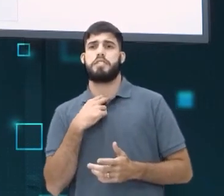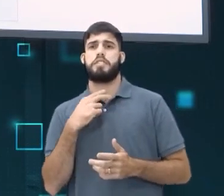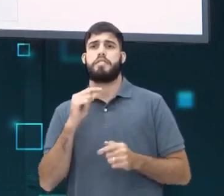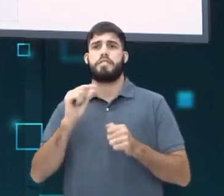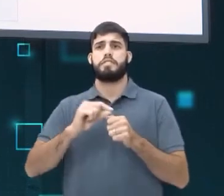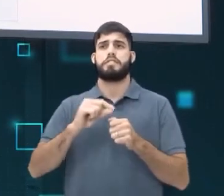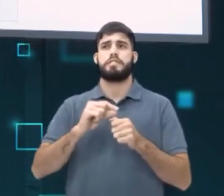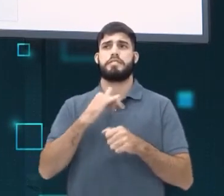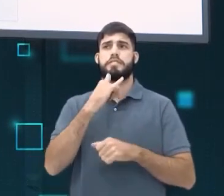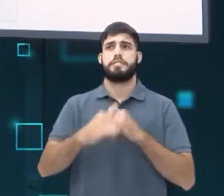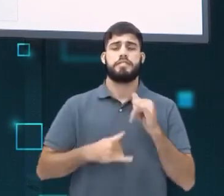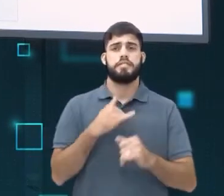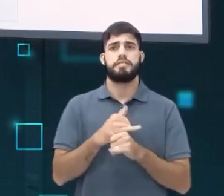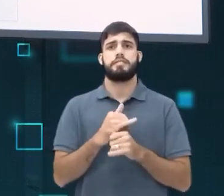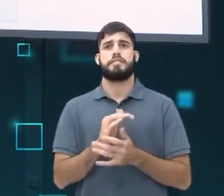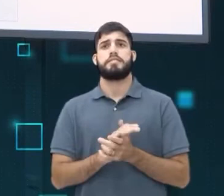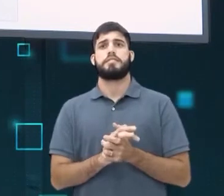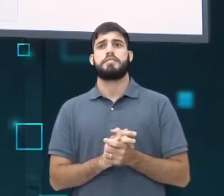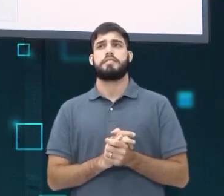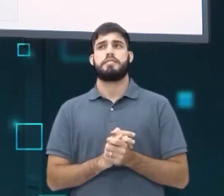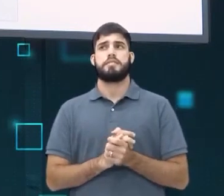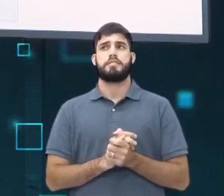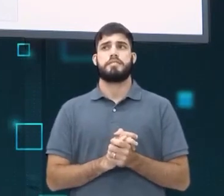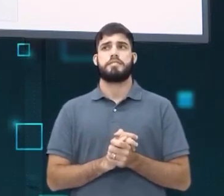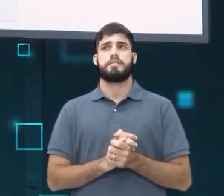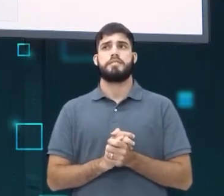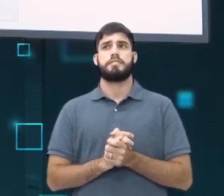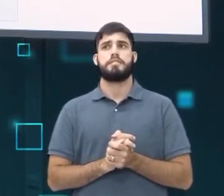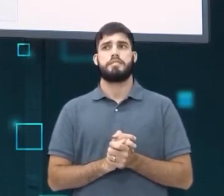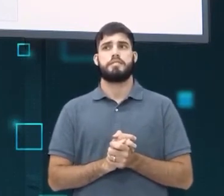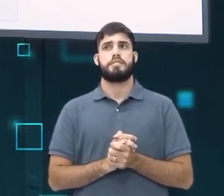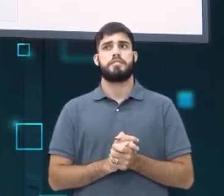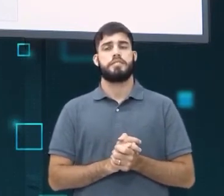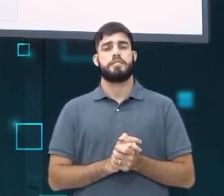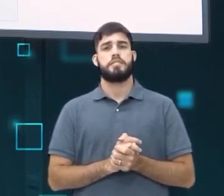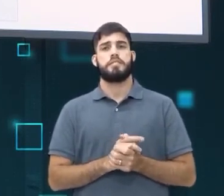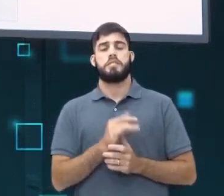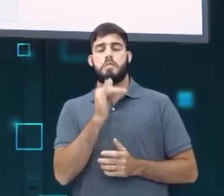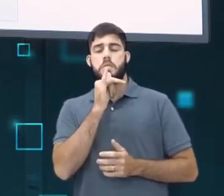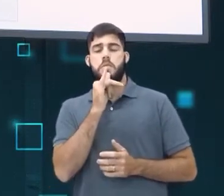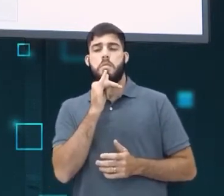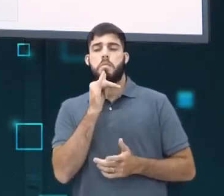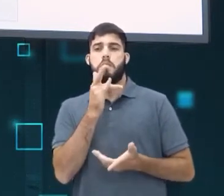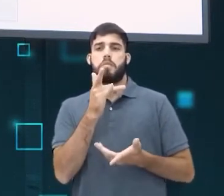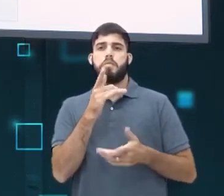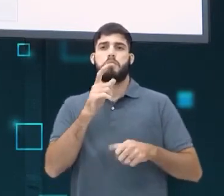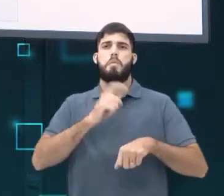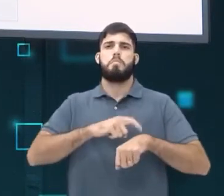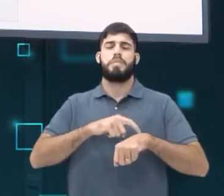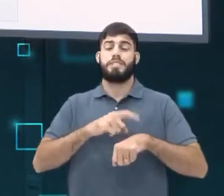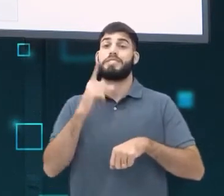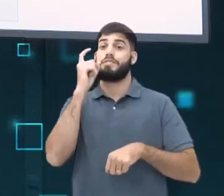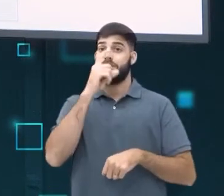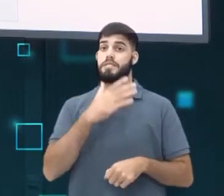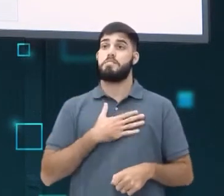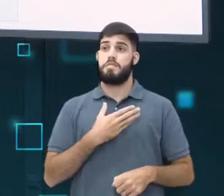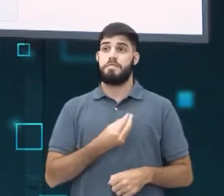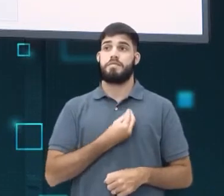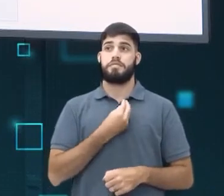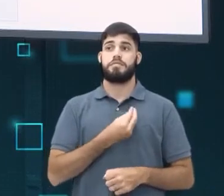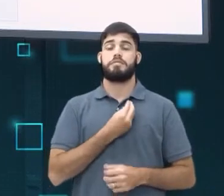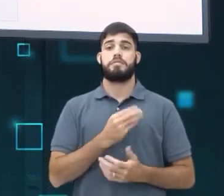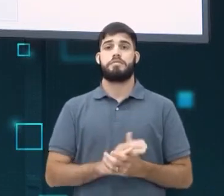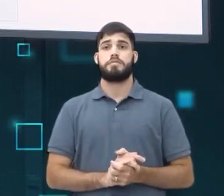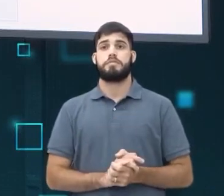um podia ser blogueiro hoje em dia. Enfim, foi um movimento, um momento muito chato da minha vida e que me abalou demais,